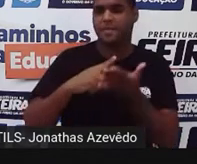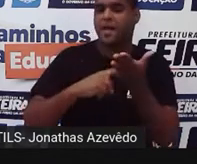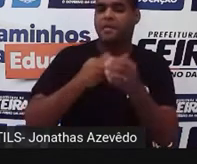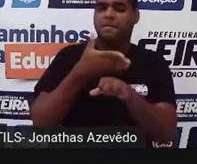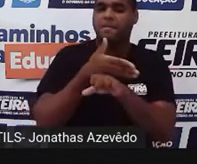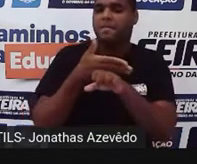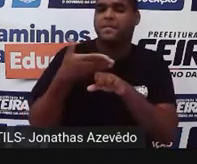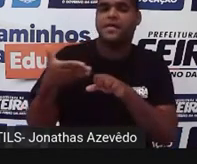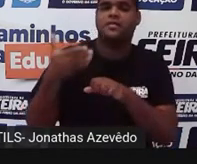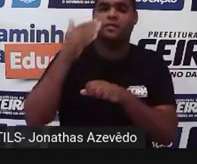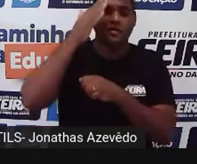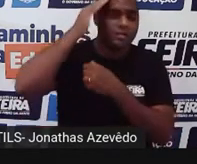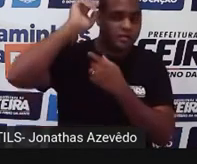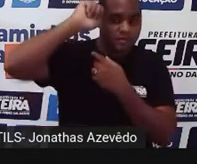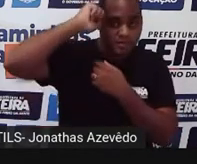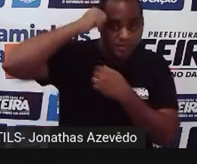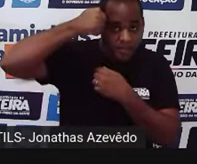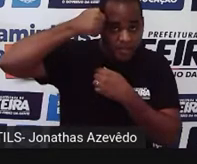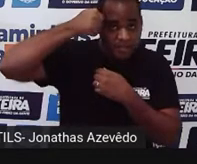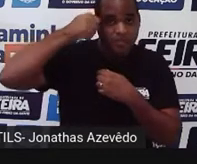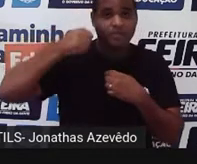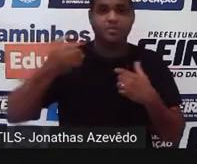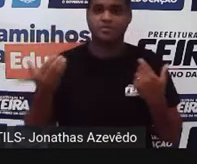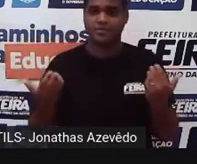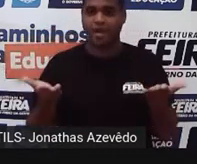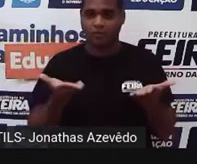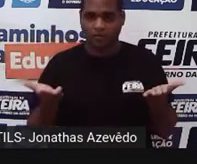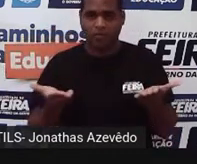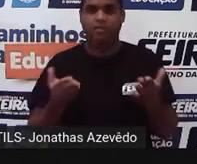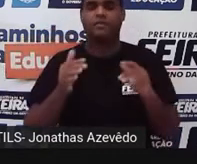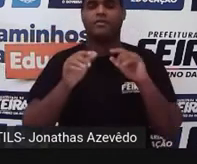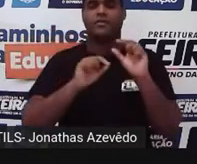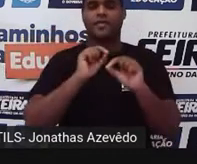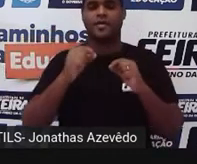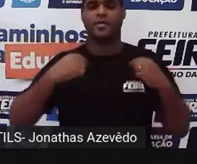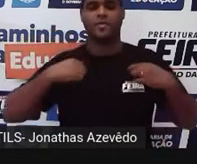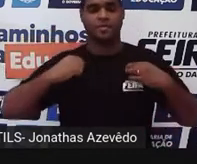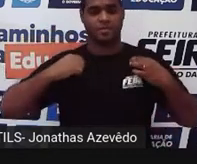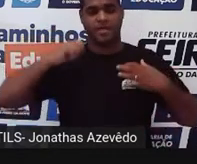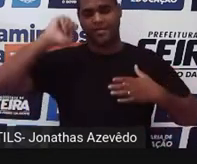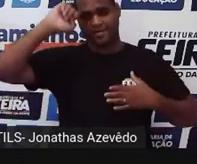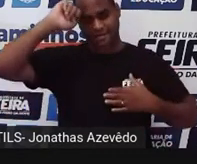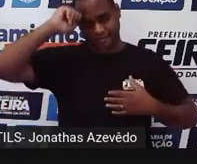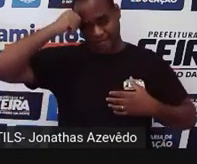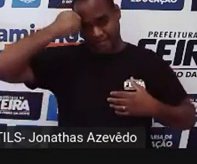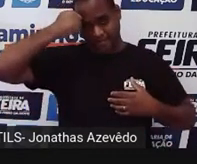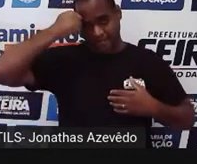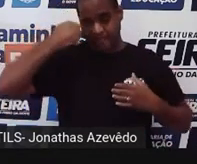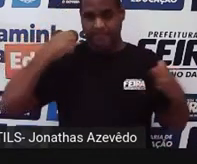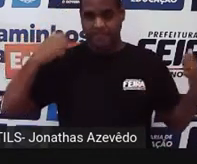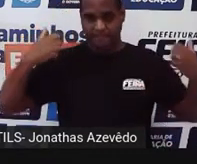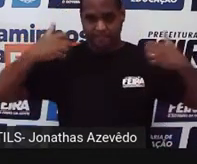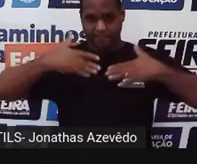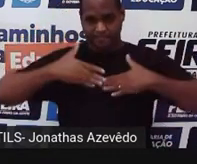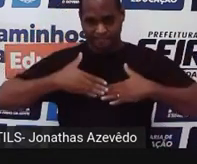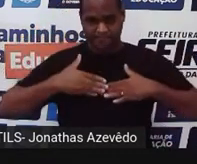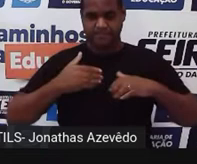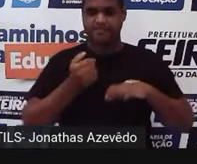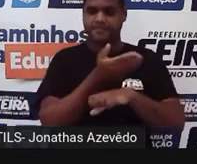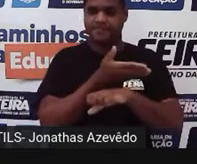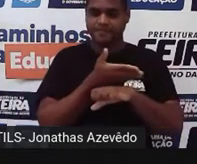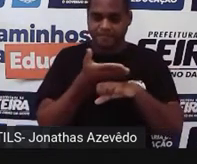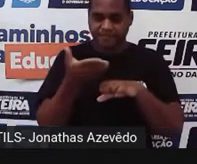branca, cabelo preto, nesse momento aqui da aula visto uma camisa preta, por cima um jaleco